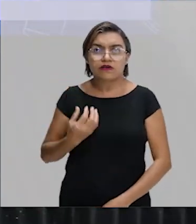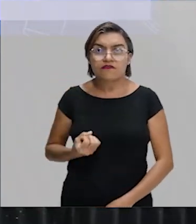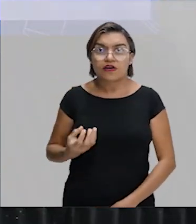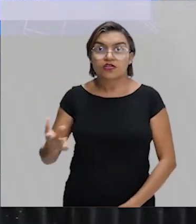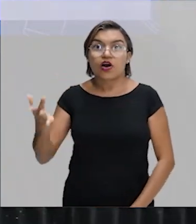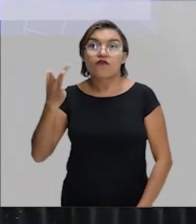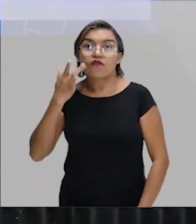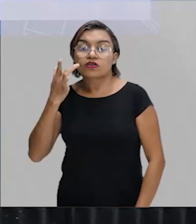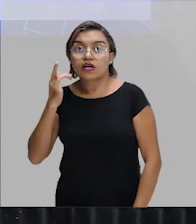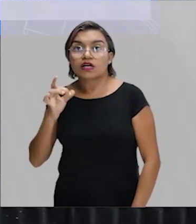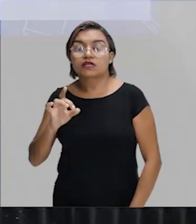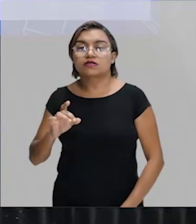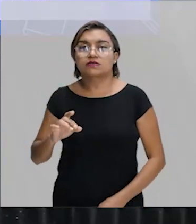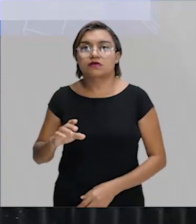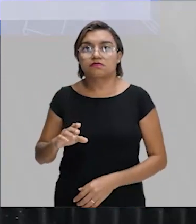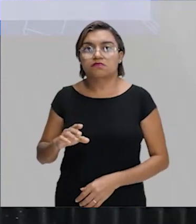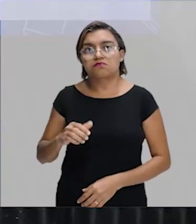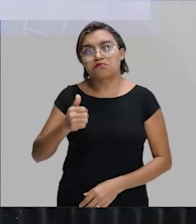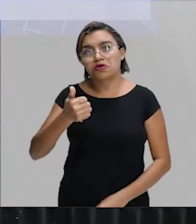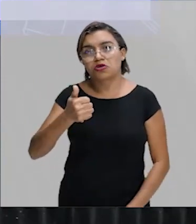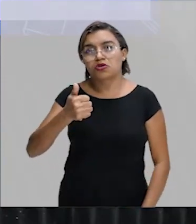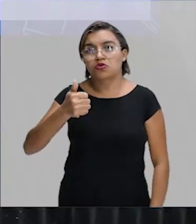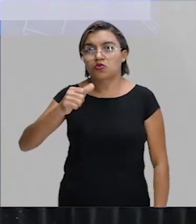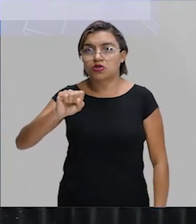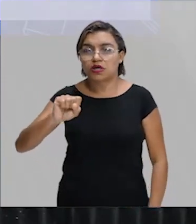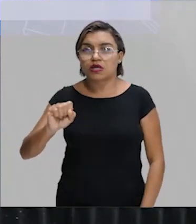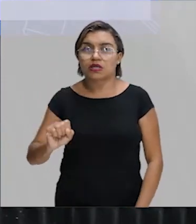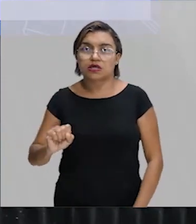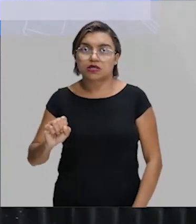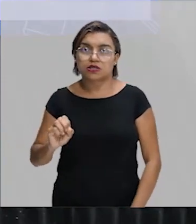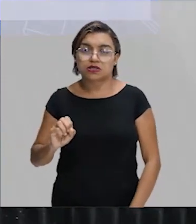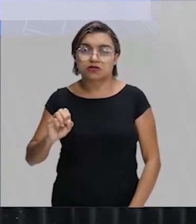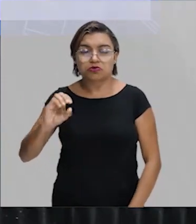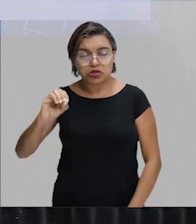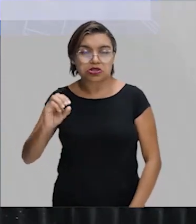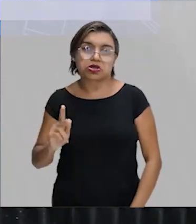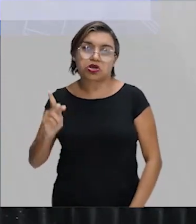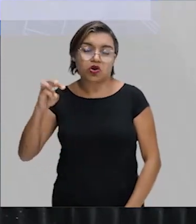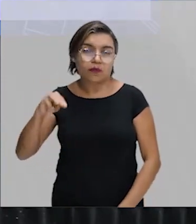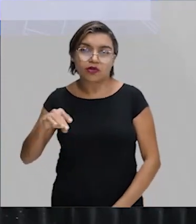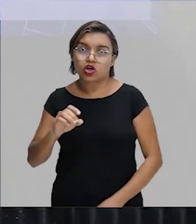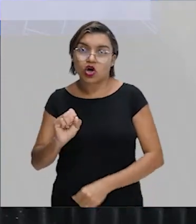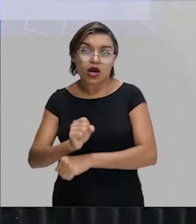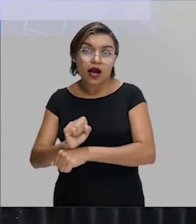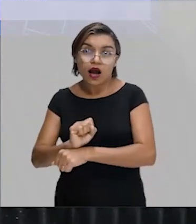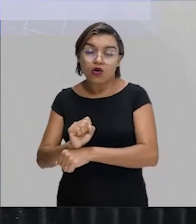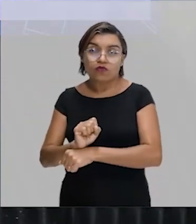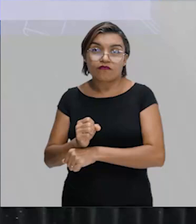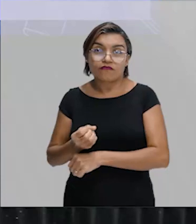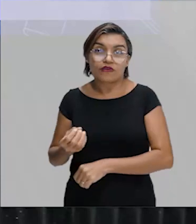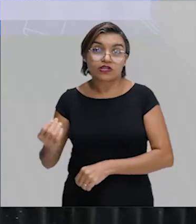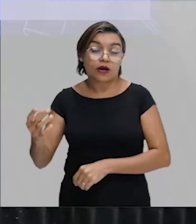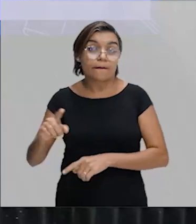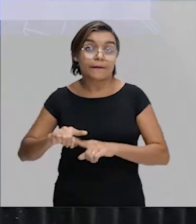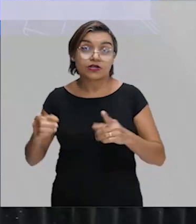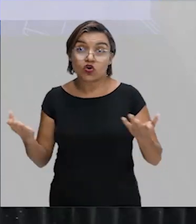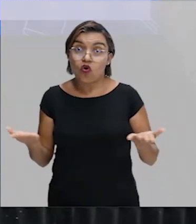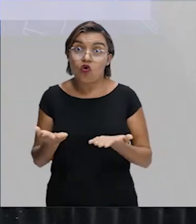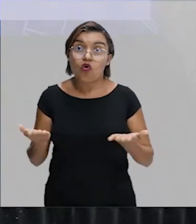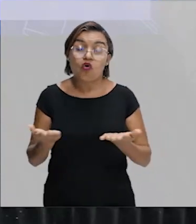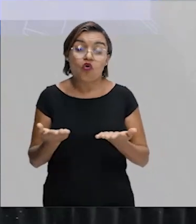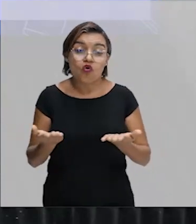o transporte geral, 1.080 quilômetros, era de carro. Levava em torno de 20, 24 horas. Hoje, galera, principalmente com a